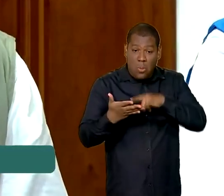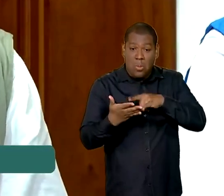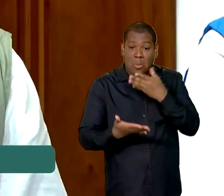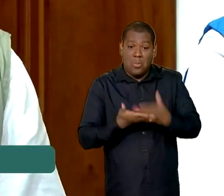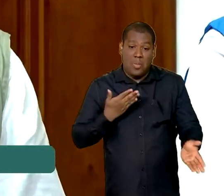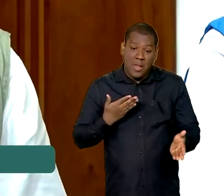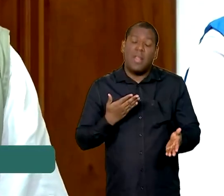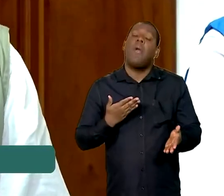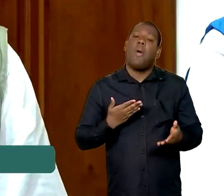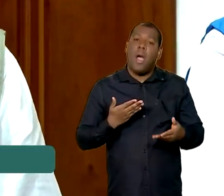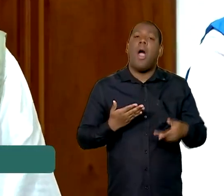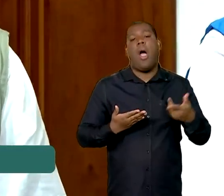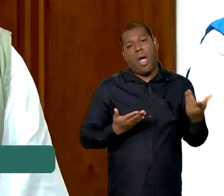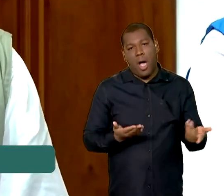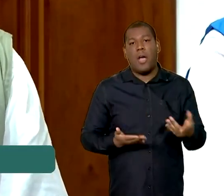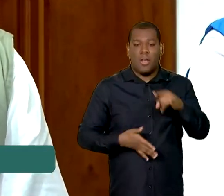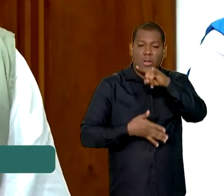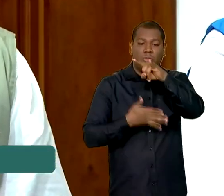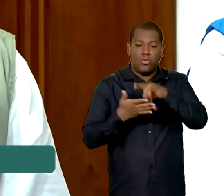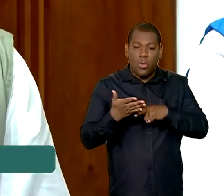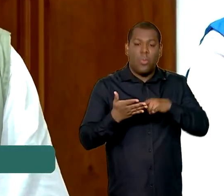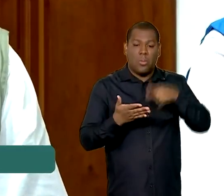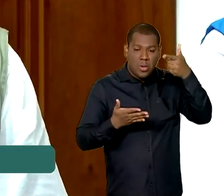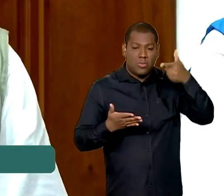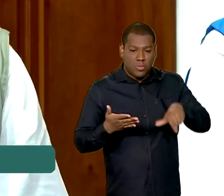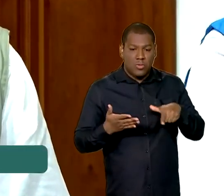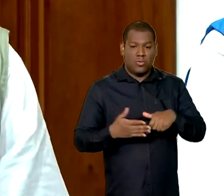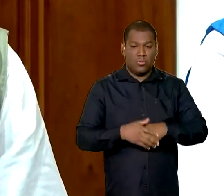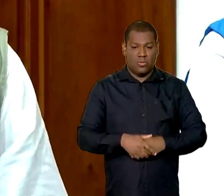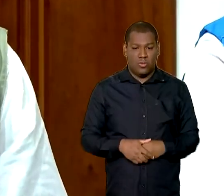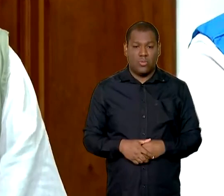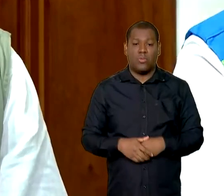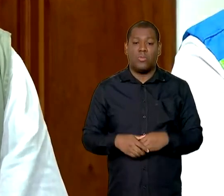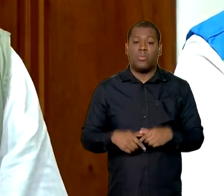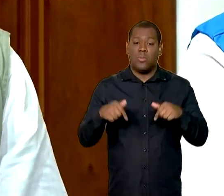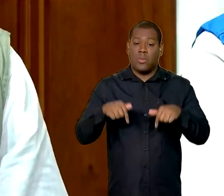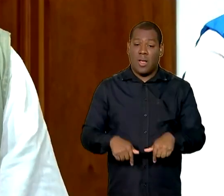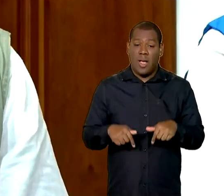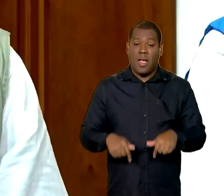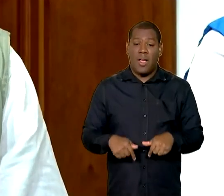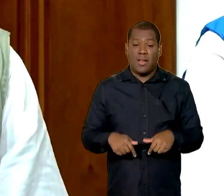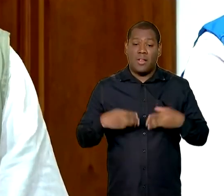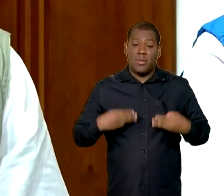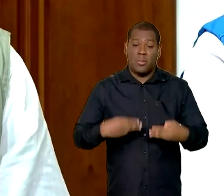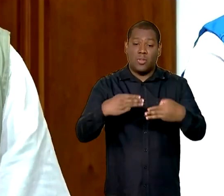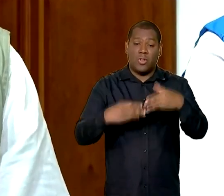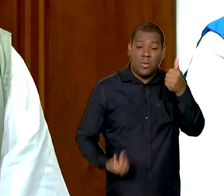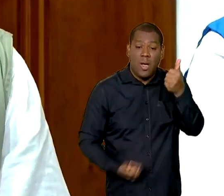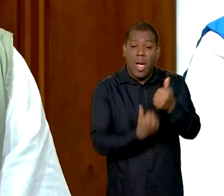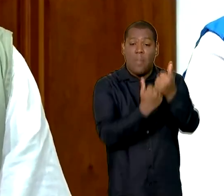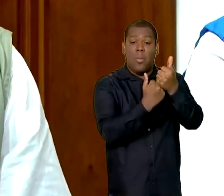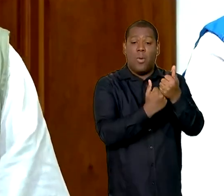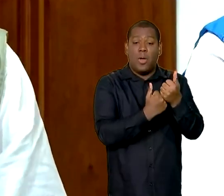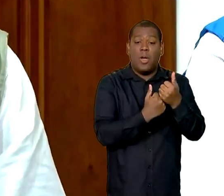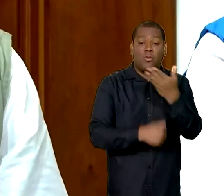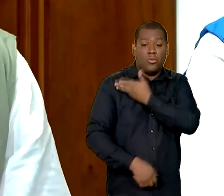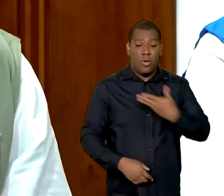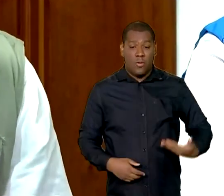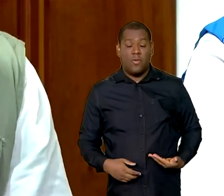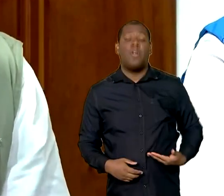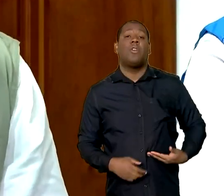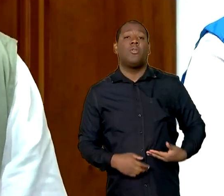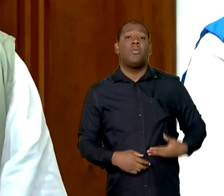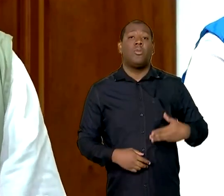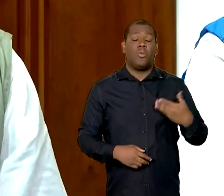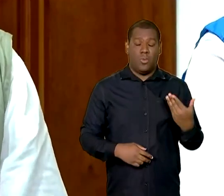coordenação e documentação civil que está aqui apoiando as autoridades do Rio Grande do Sul, especialmente o